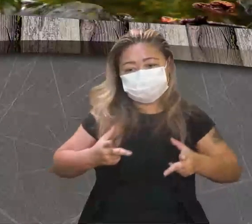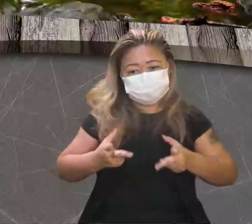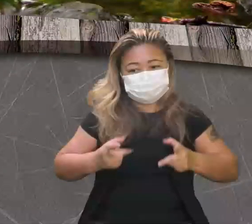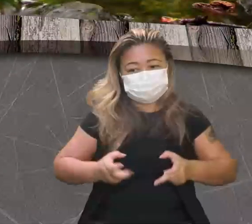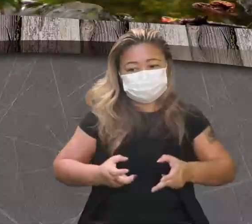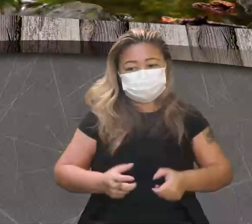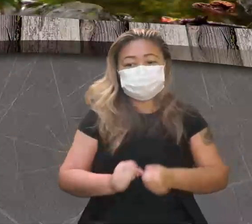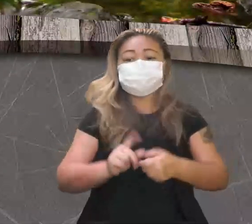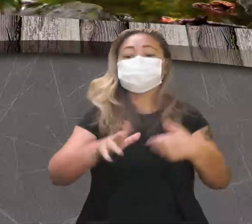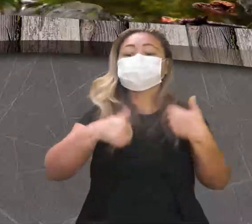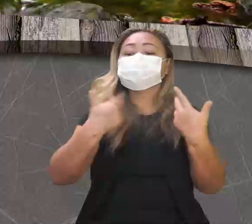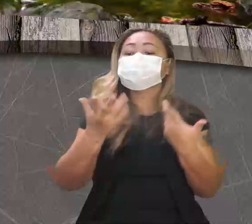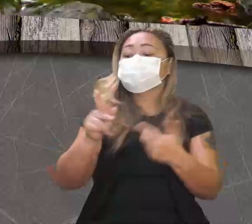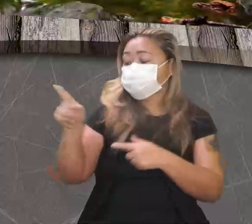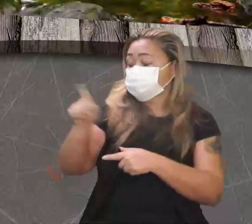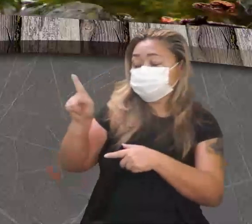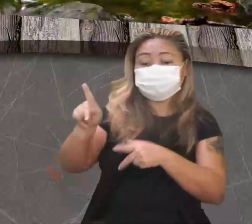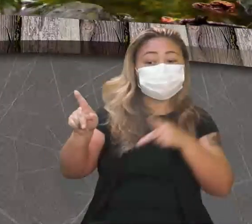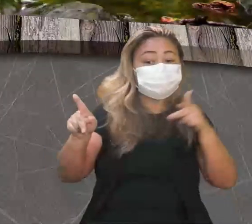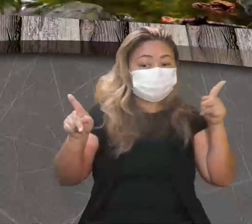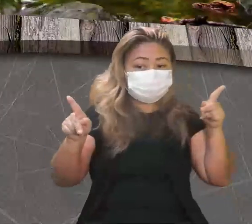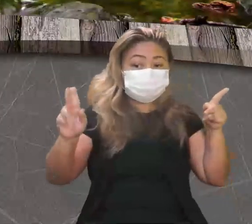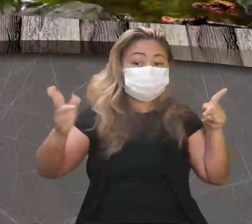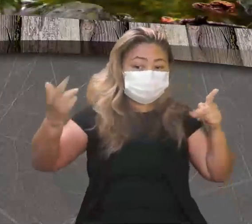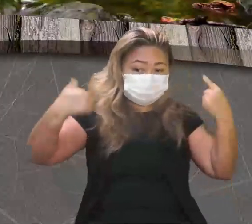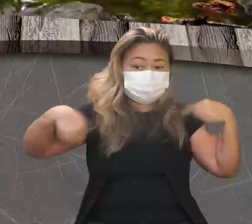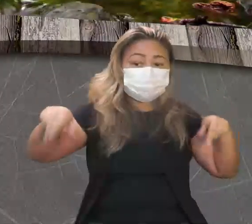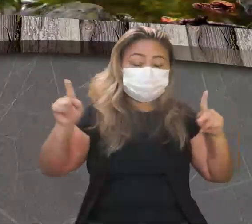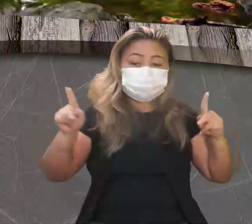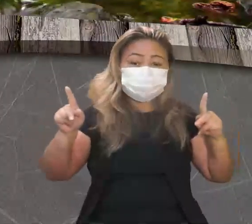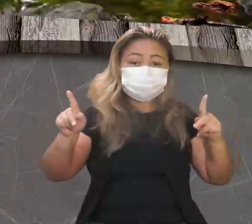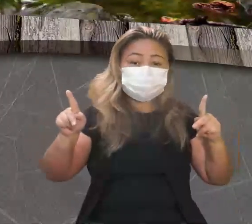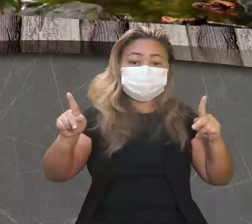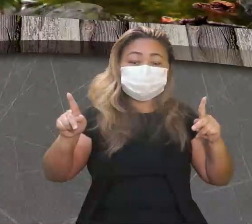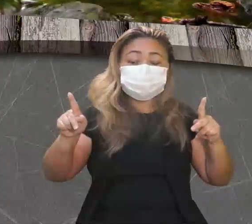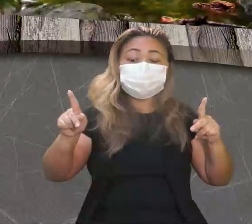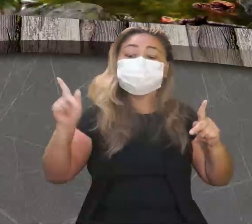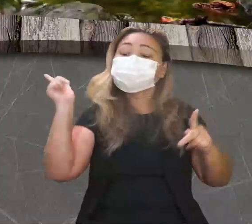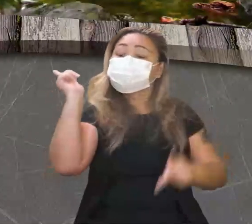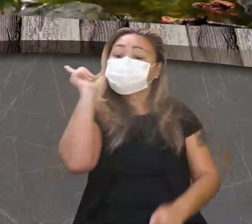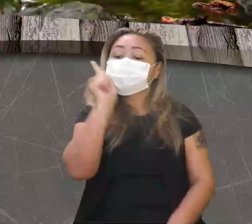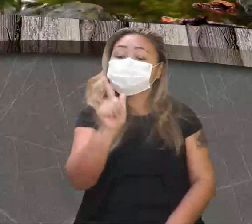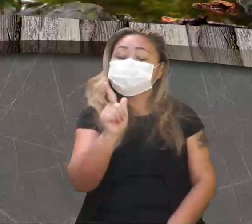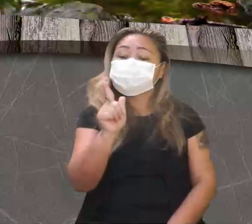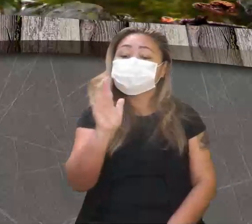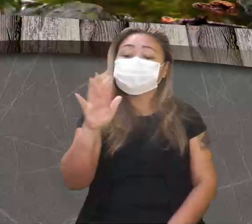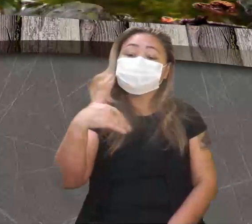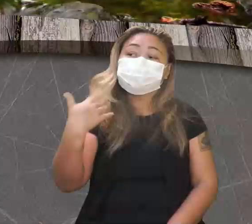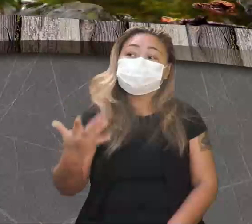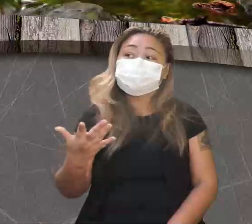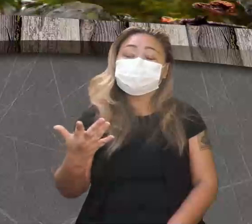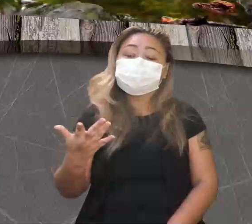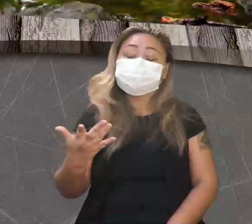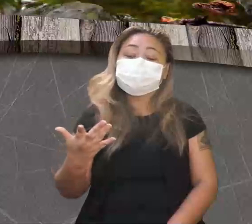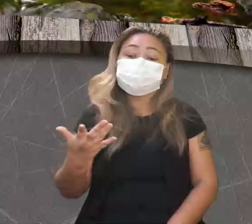E aí os seus professores, Crick, né? Conseguiram, então,